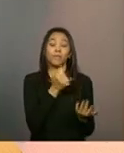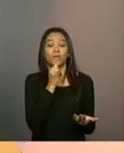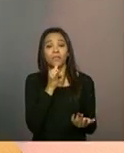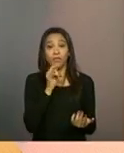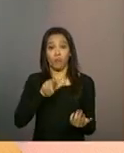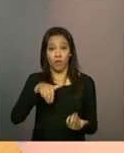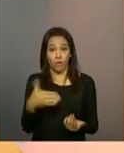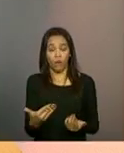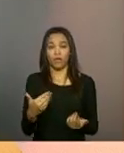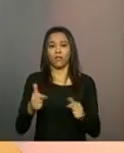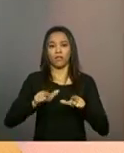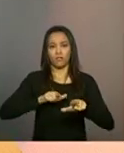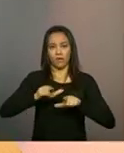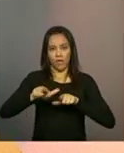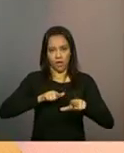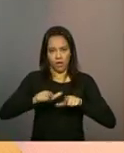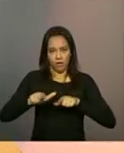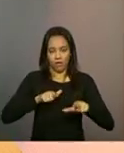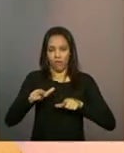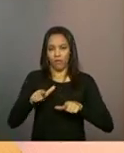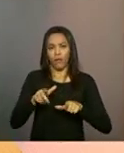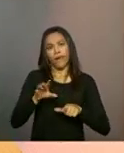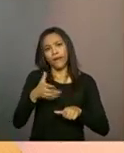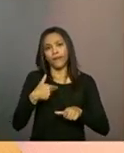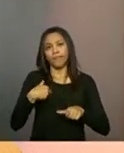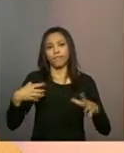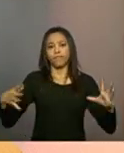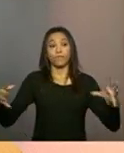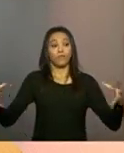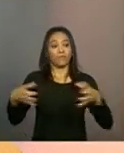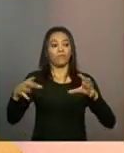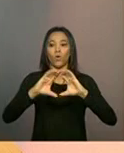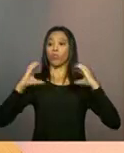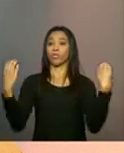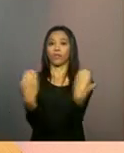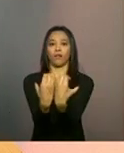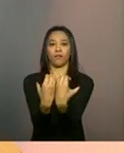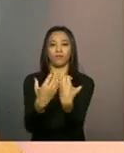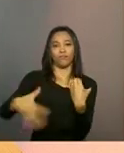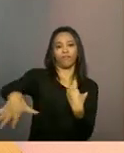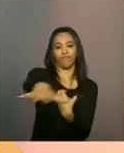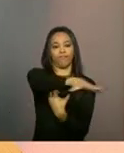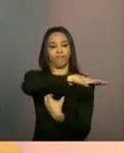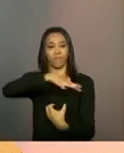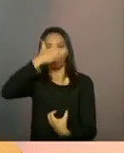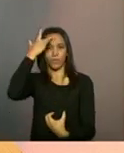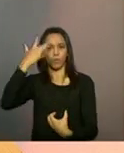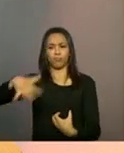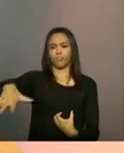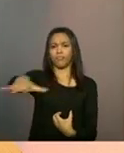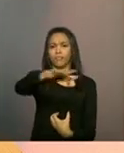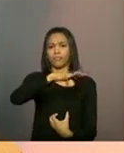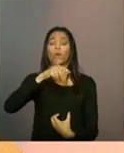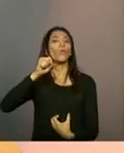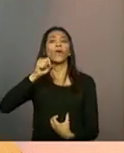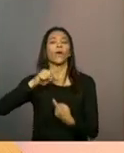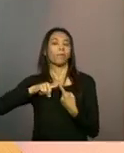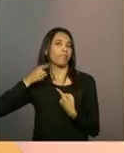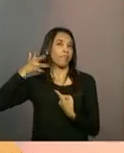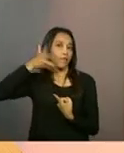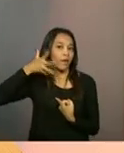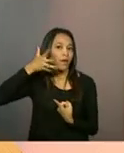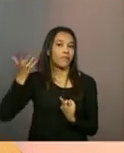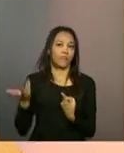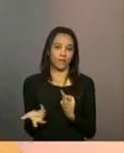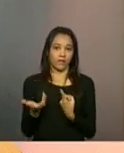das ações do atendimento, a gente estava falando de ações comunitárias, né? E as ações comunitárias, uma das ações comunitárias são palestras. Então, por exemplo,